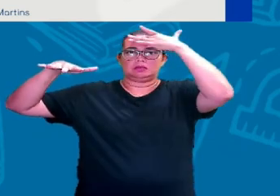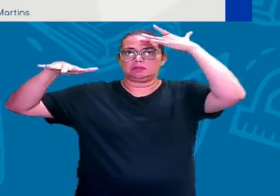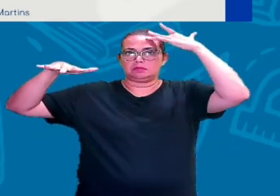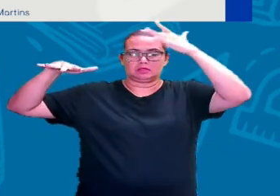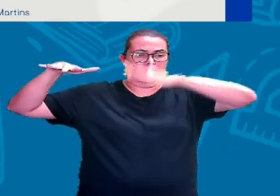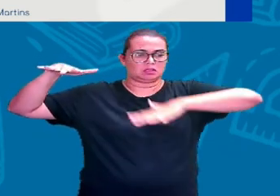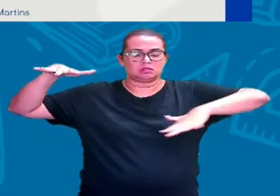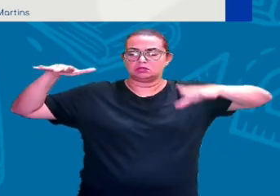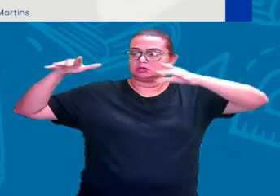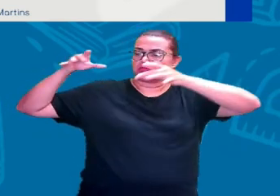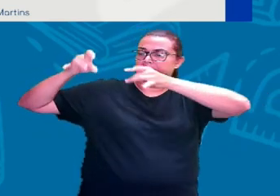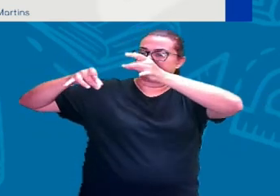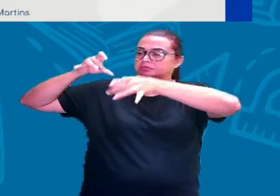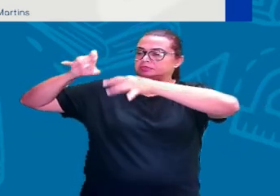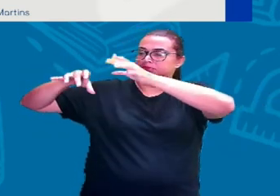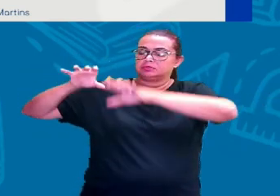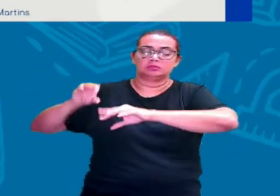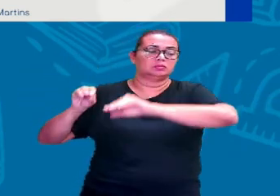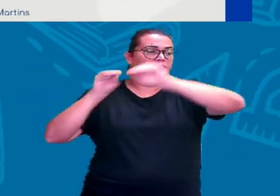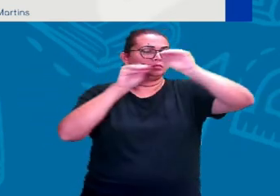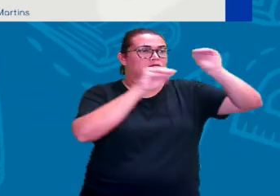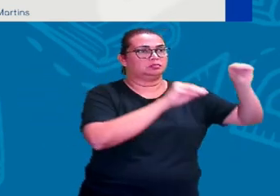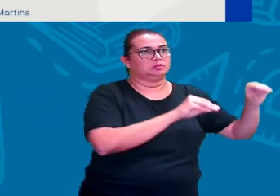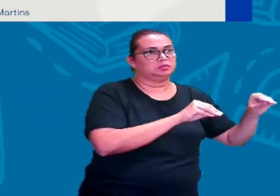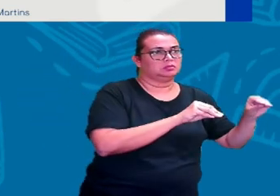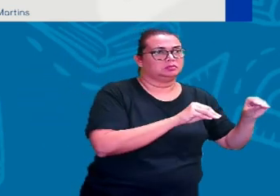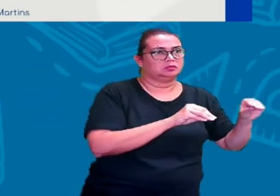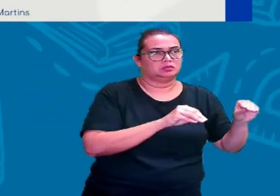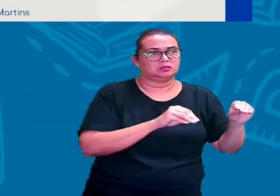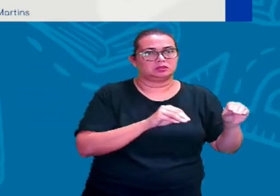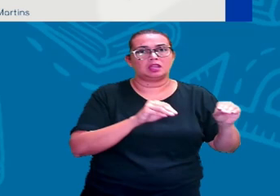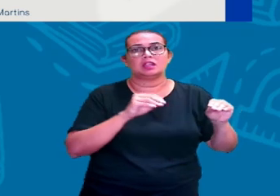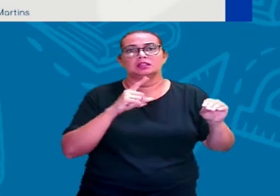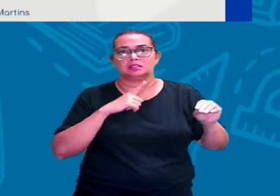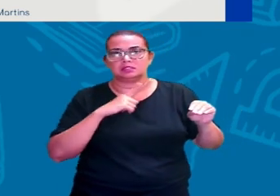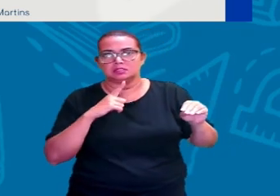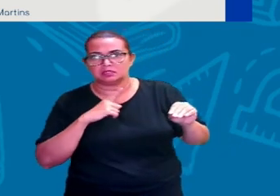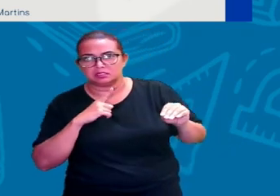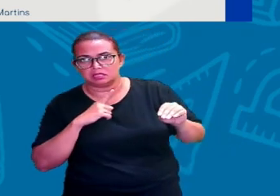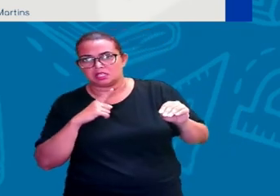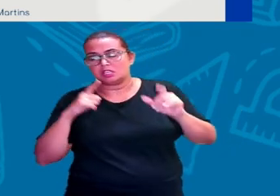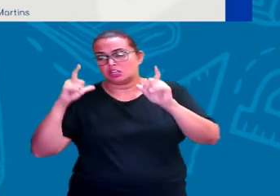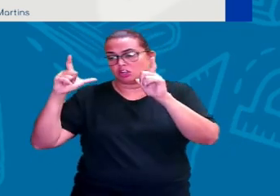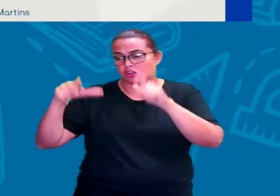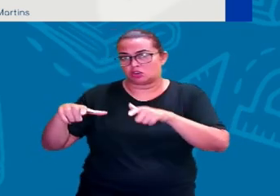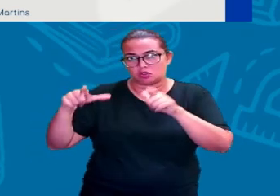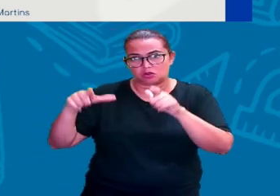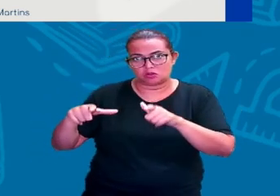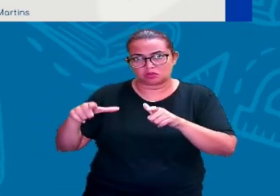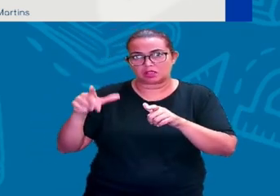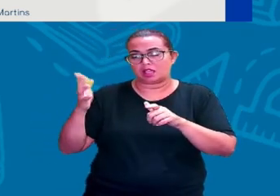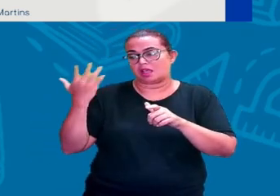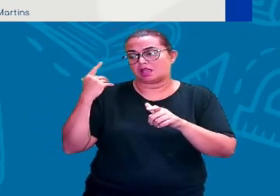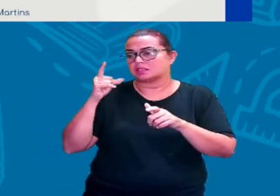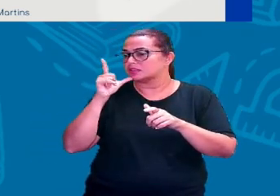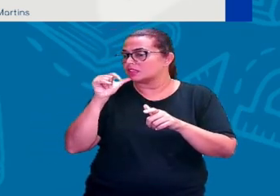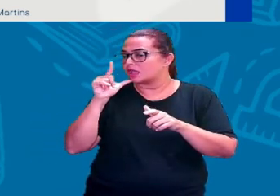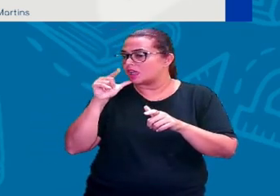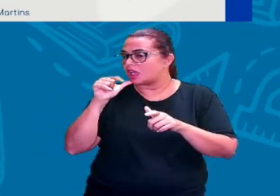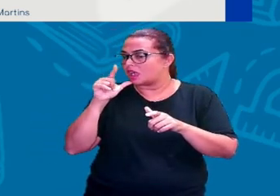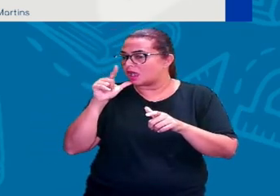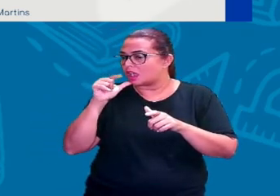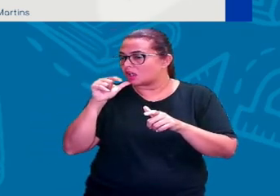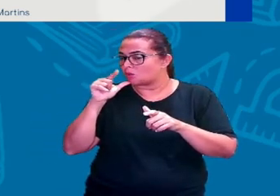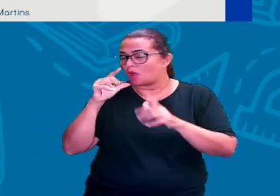né? De onde viviam. E houve também a formação de desertos. Então, lugares que tinham bastante água, o que era